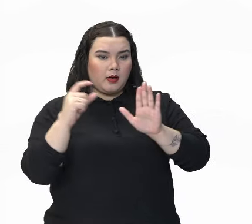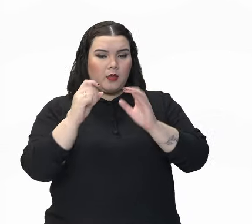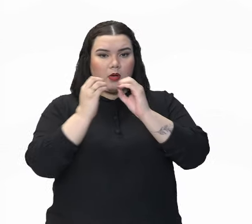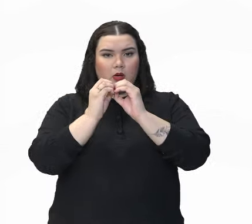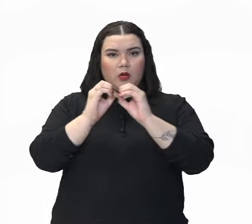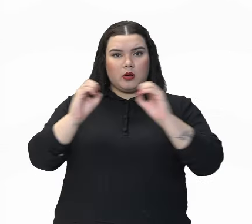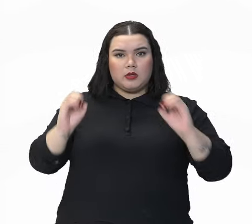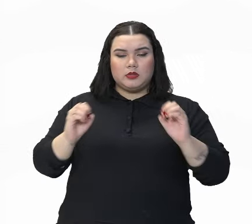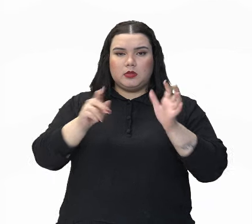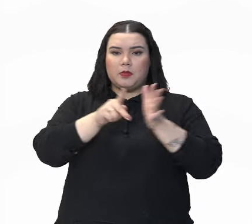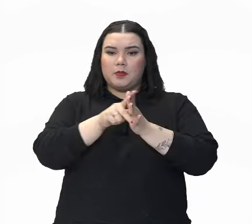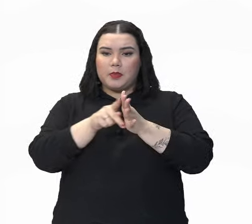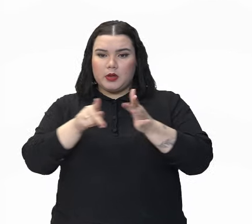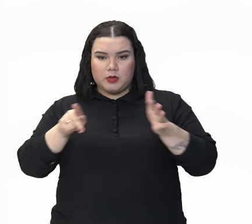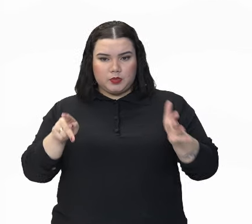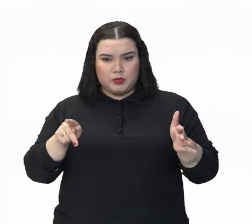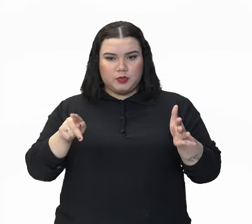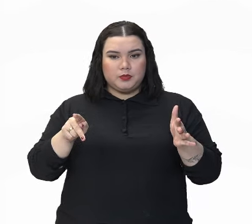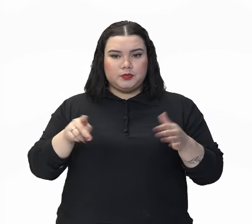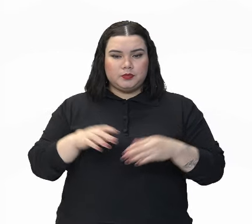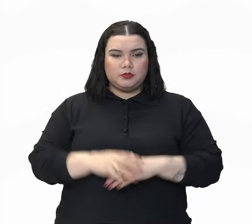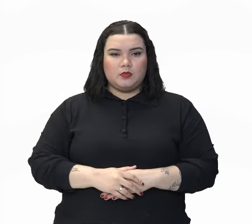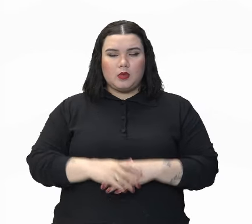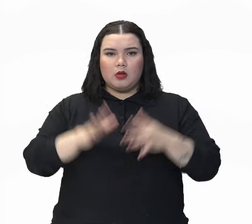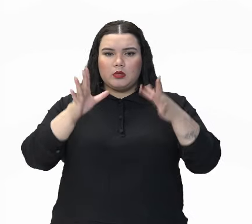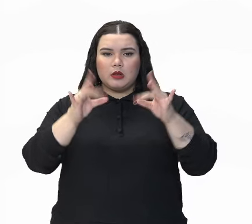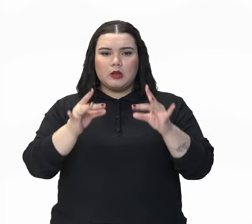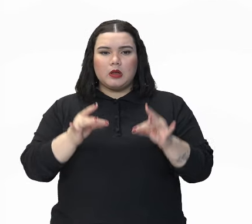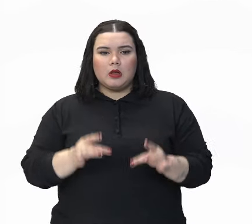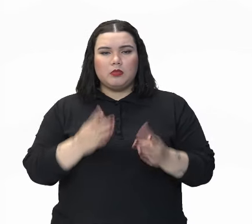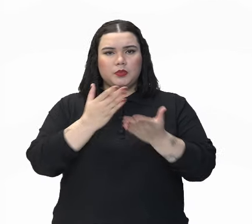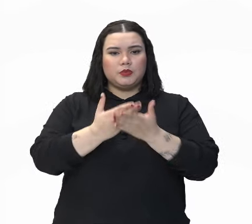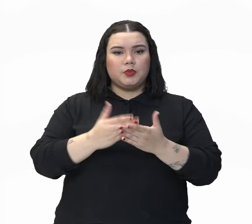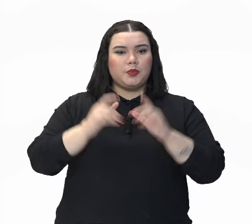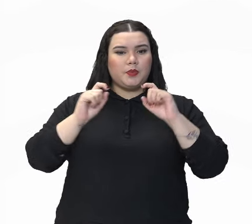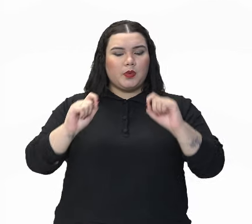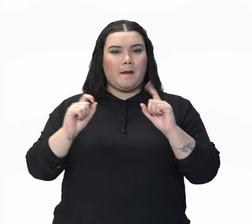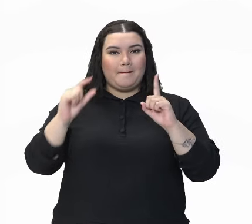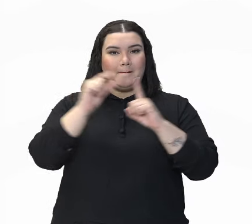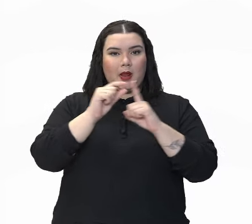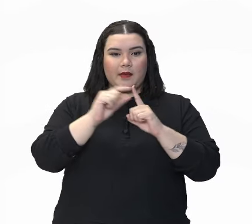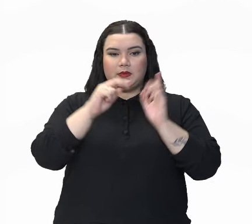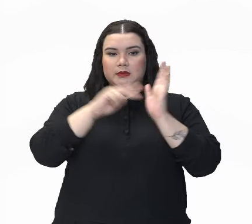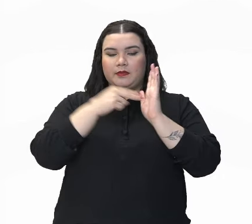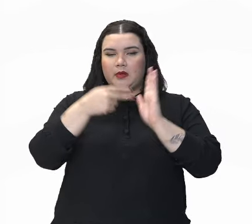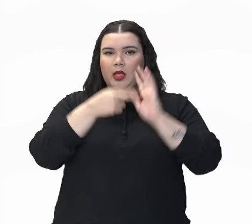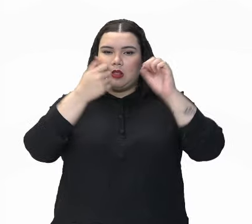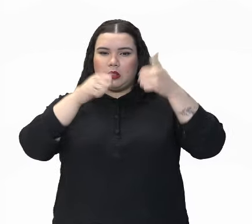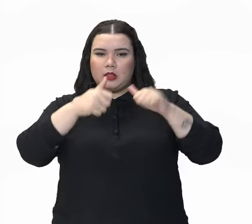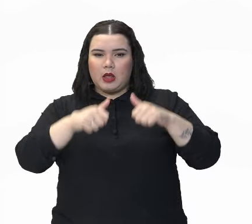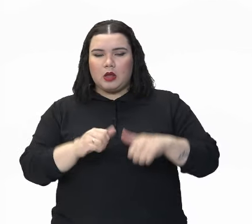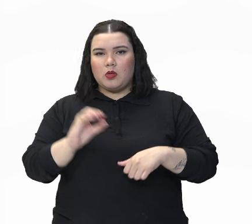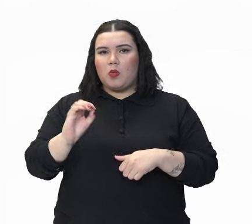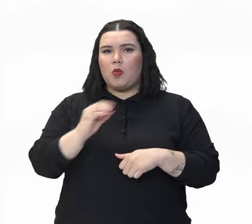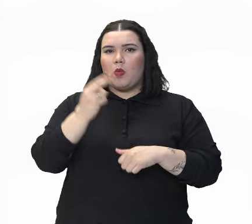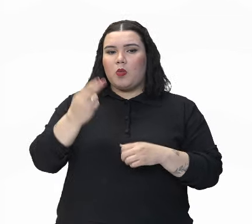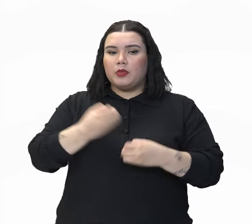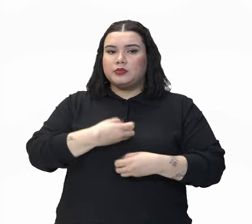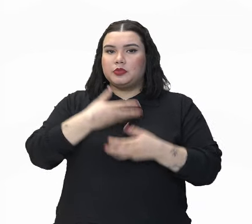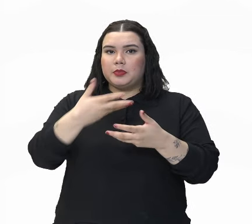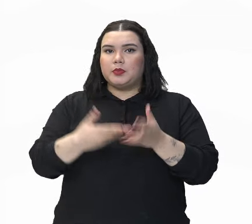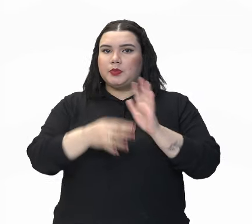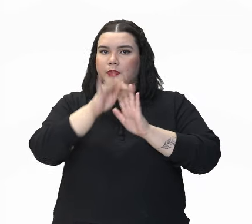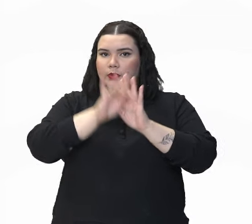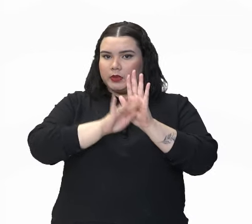orações e períodos. O detalhamento, a análise dos sentidos de palavras ou expressões na